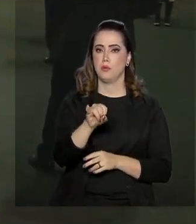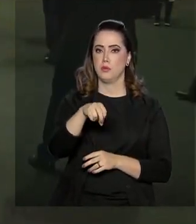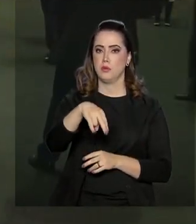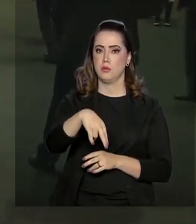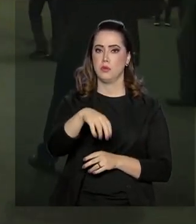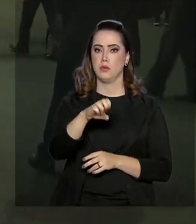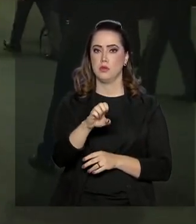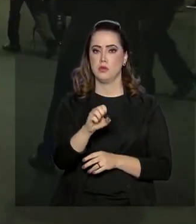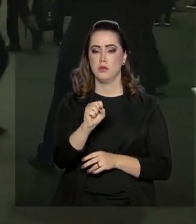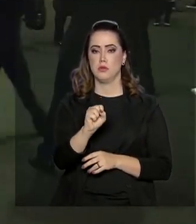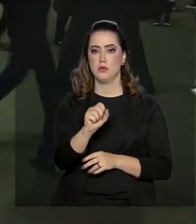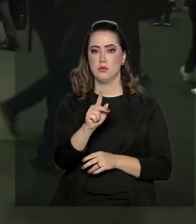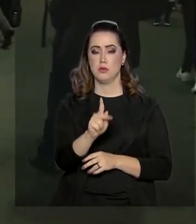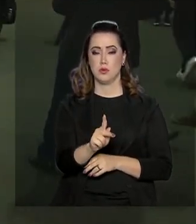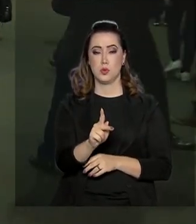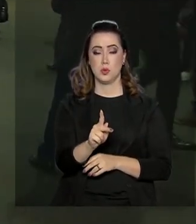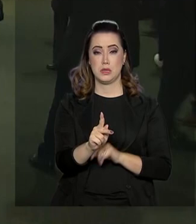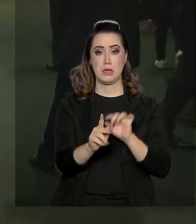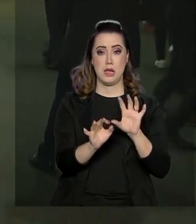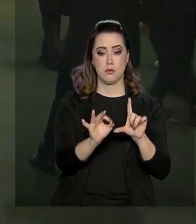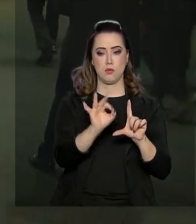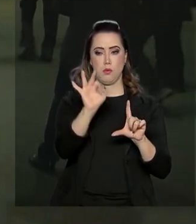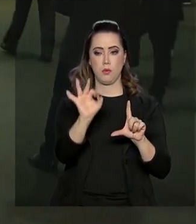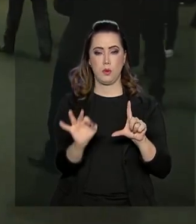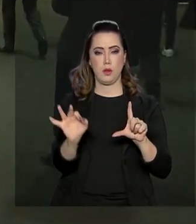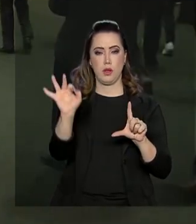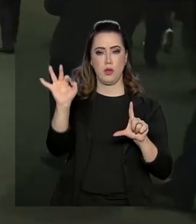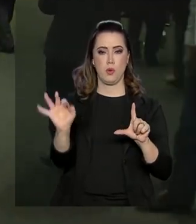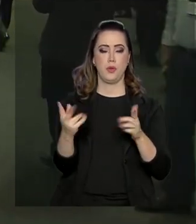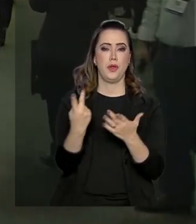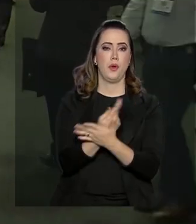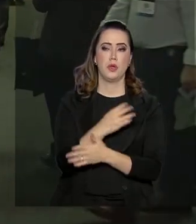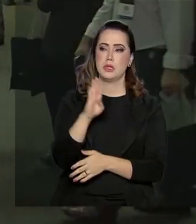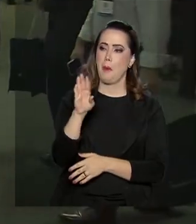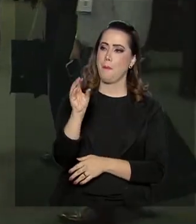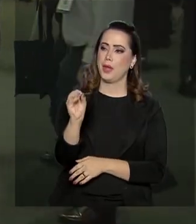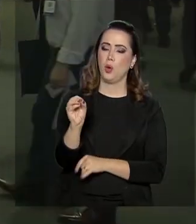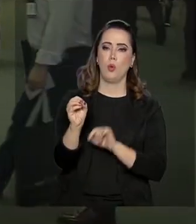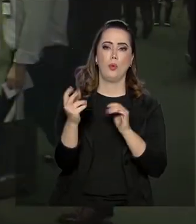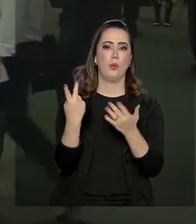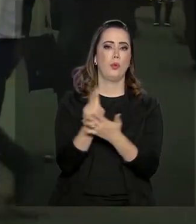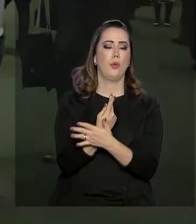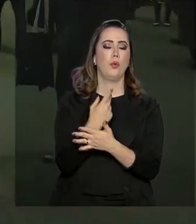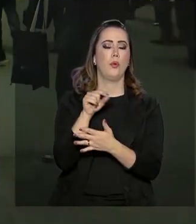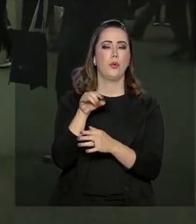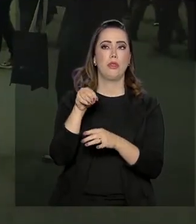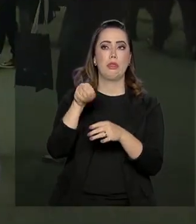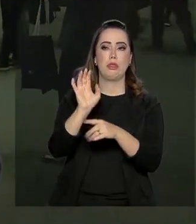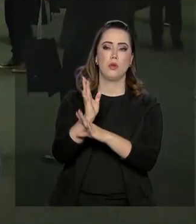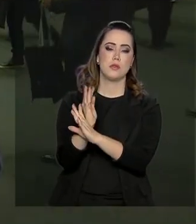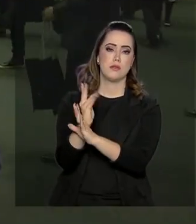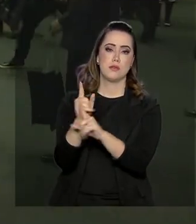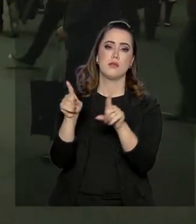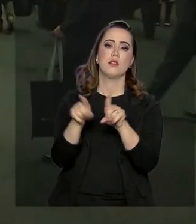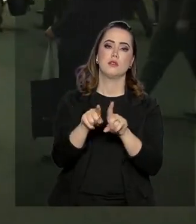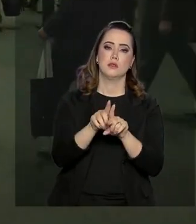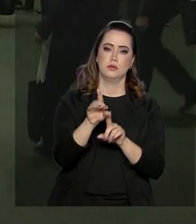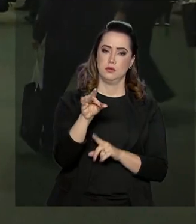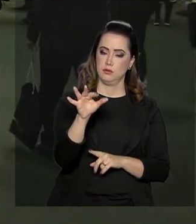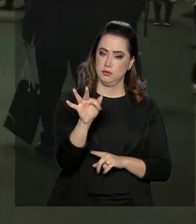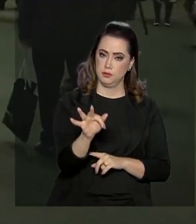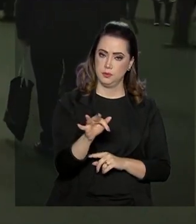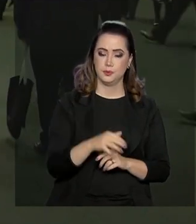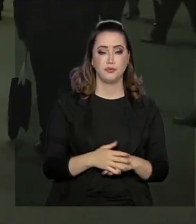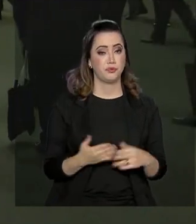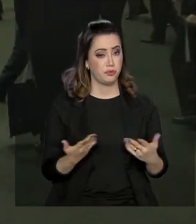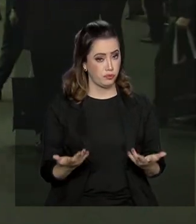Ministério da Justiça, que afere os boletins de ocorrência feitos nos estados e também no Distrito